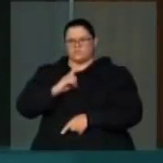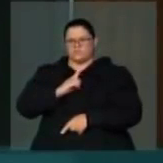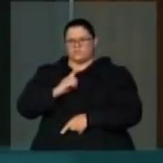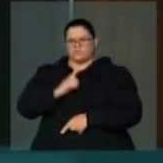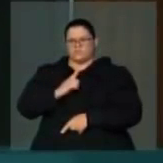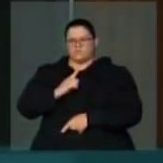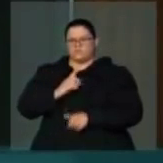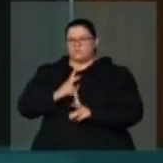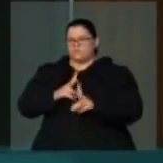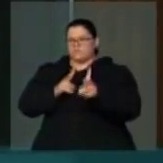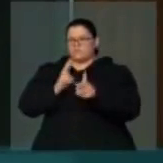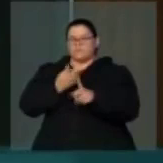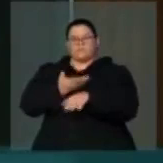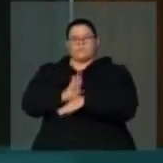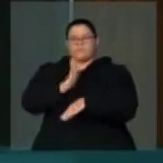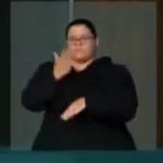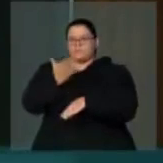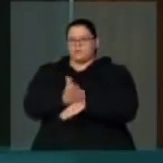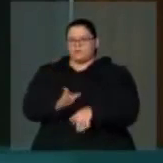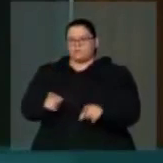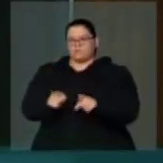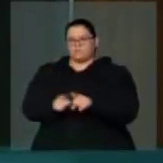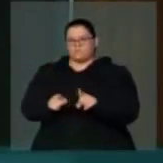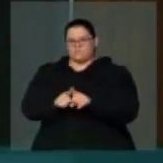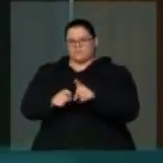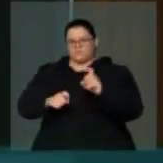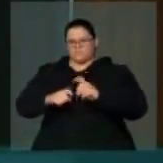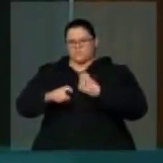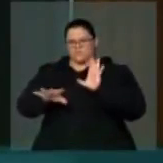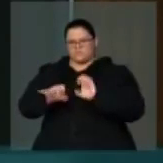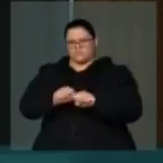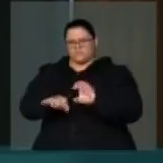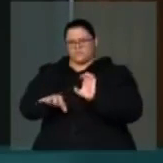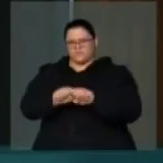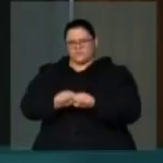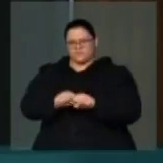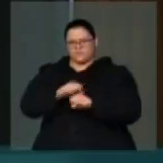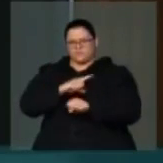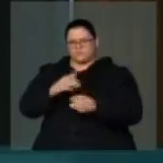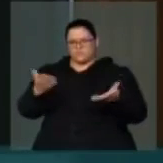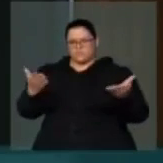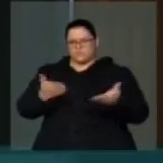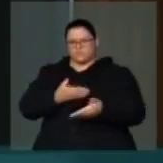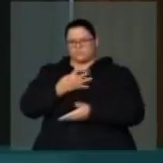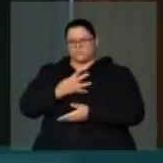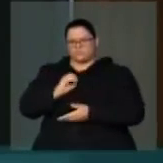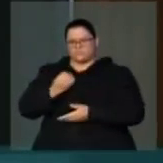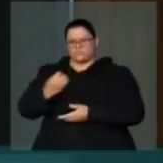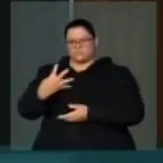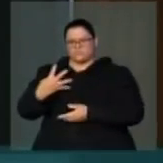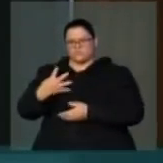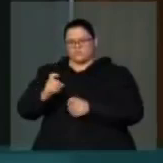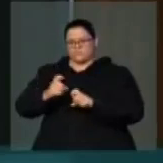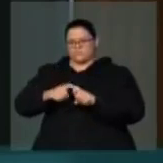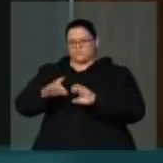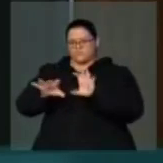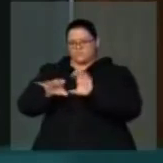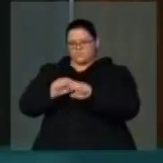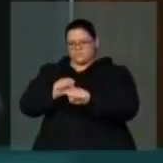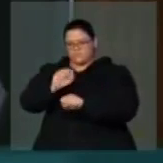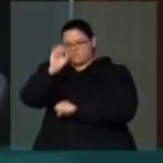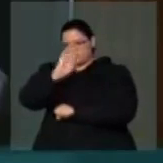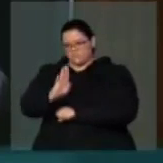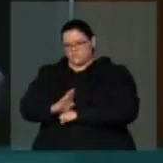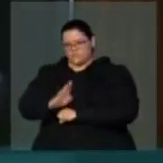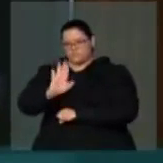um serviço na área da formação de médicos, hoje já somam 404 médicos formados no Brasil, e também